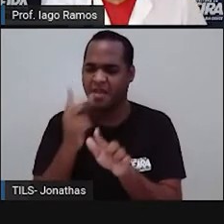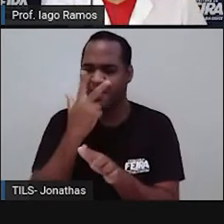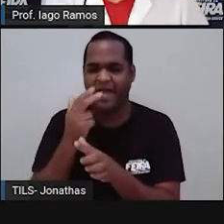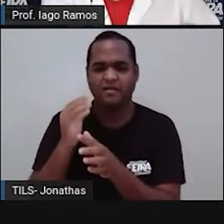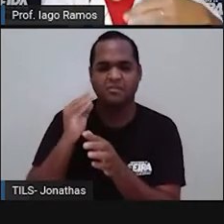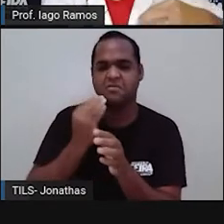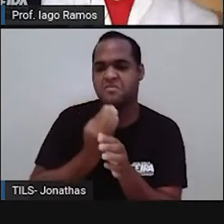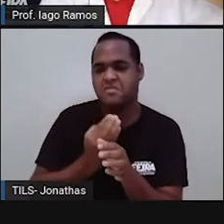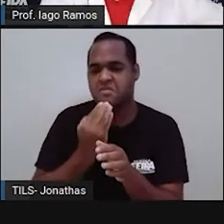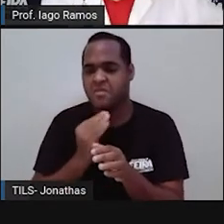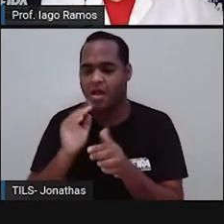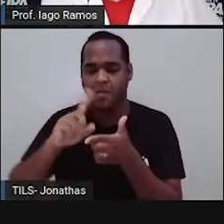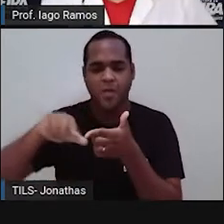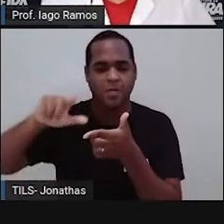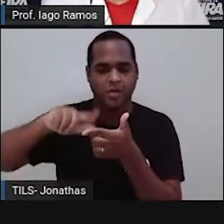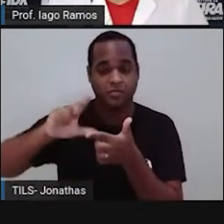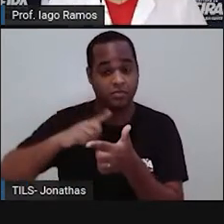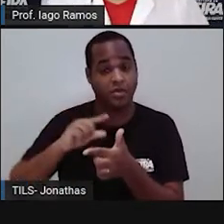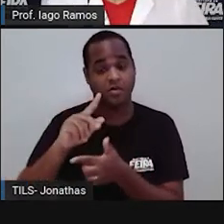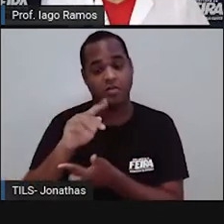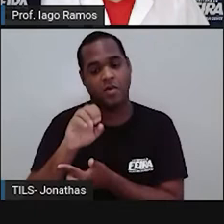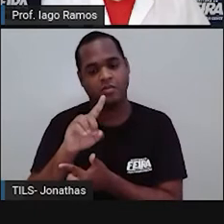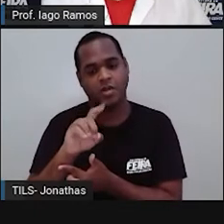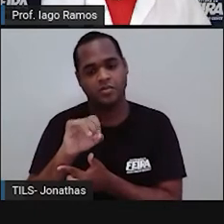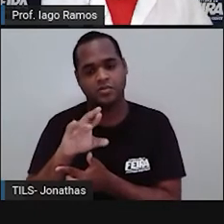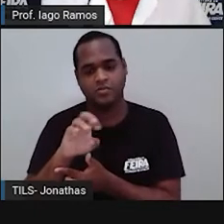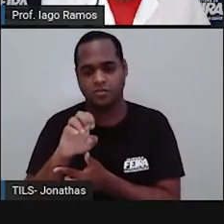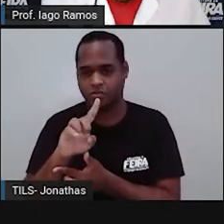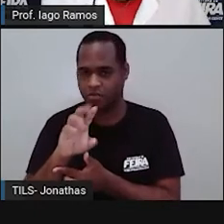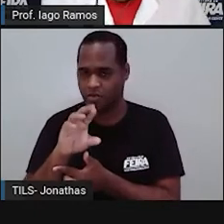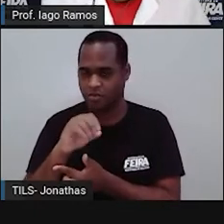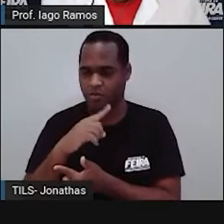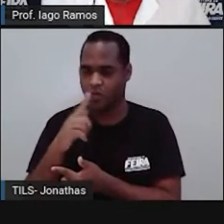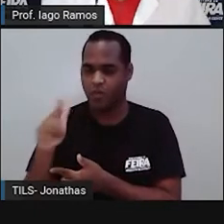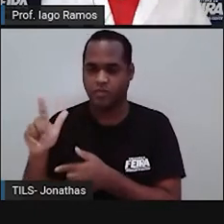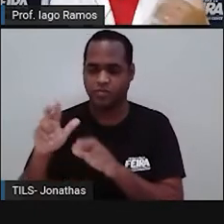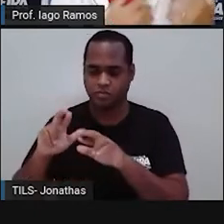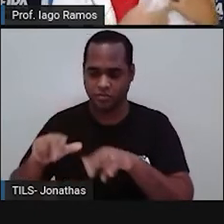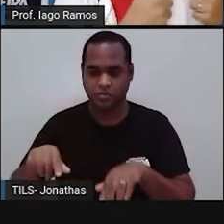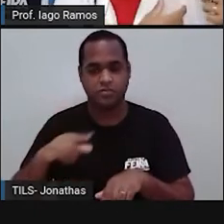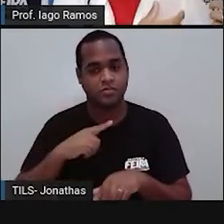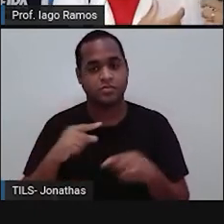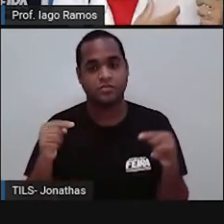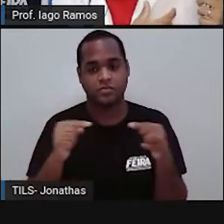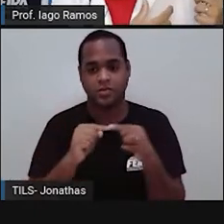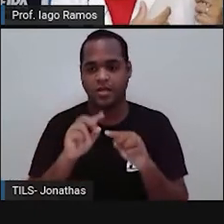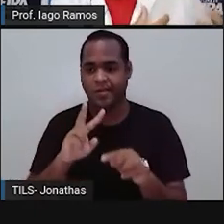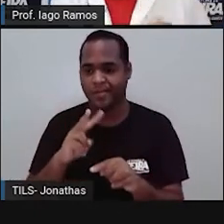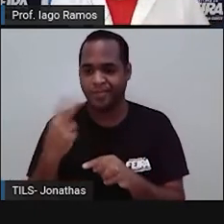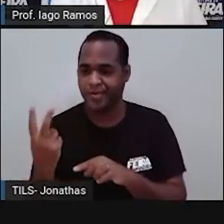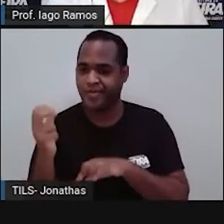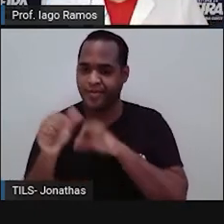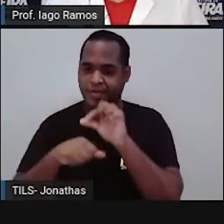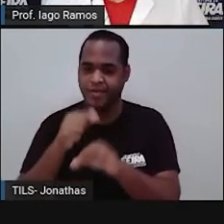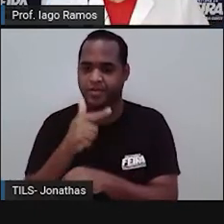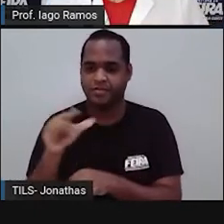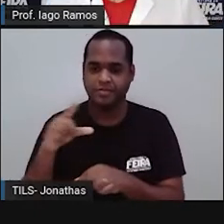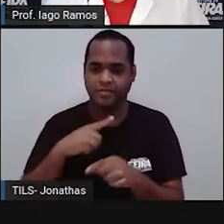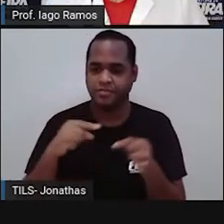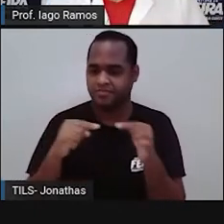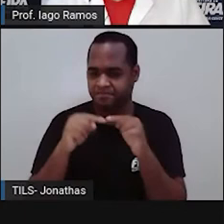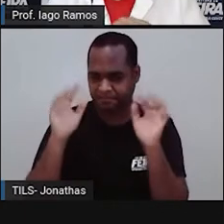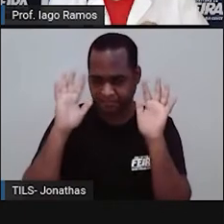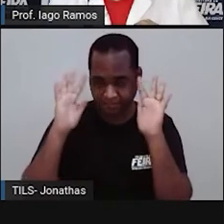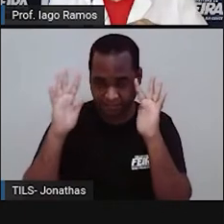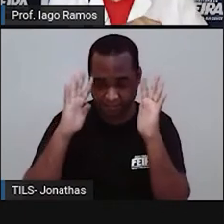Então, esses são os poliedros. Já os corpos redondos, é o contrário dos poliedros, a gente pode pensar assim,